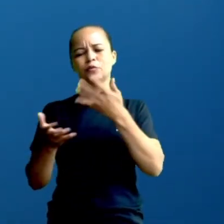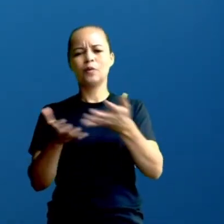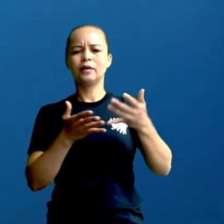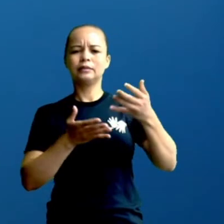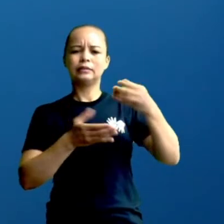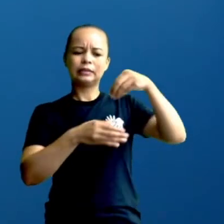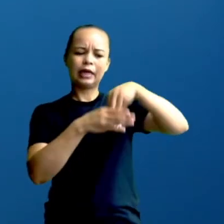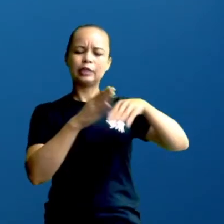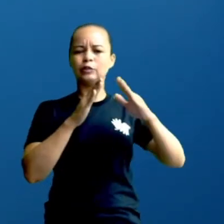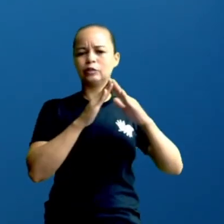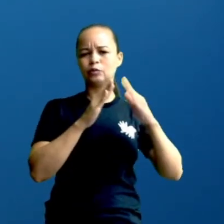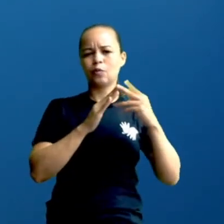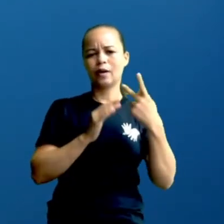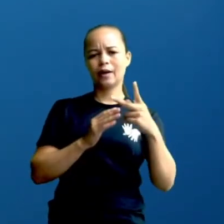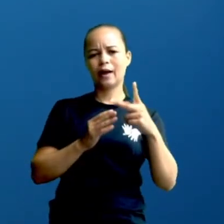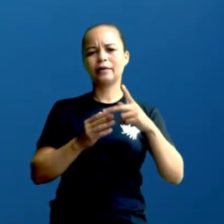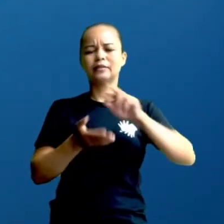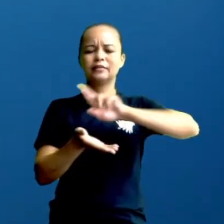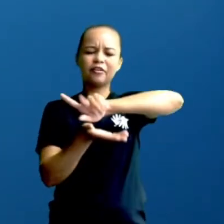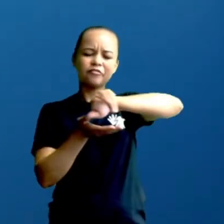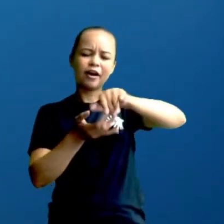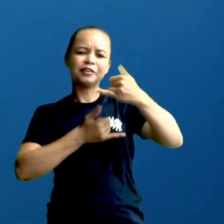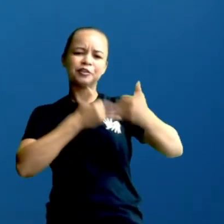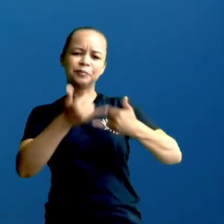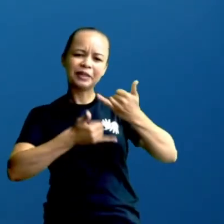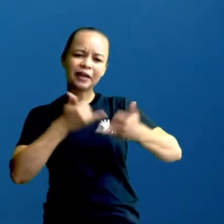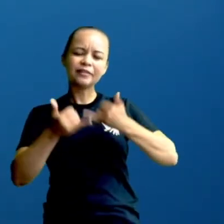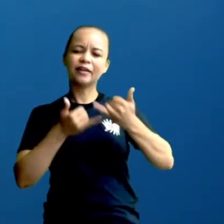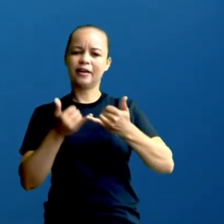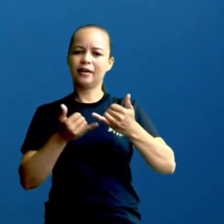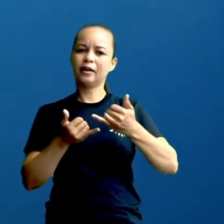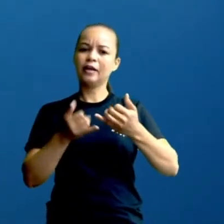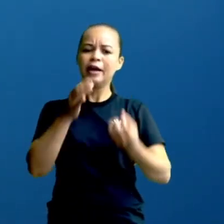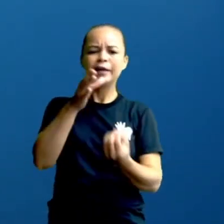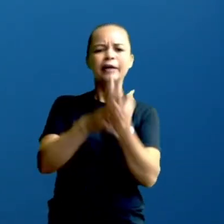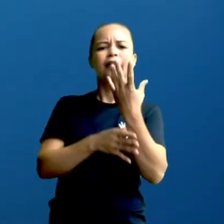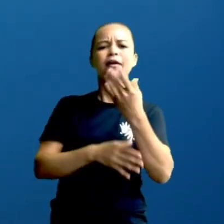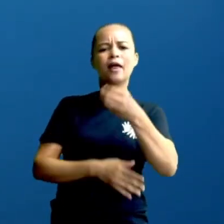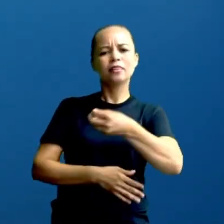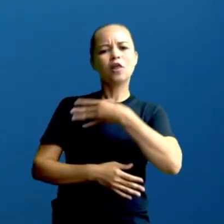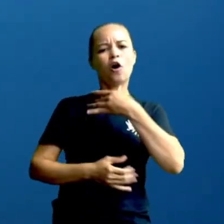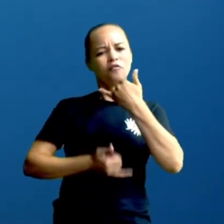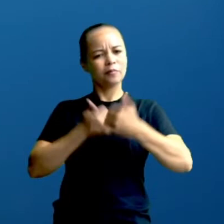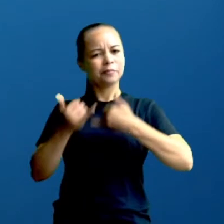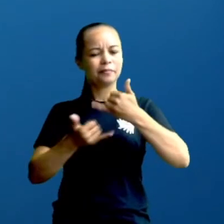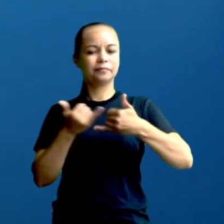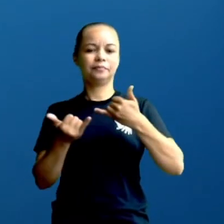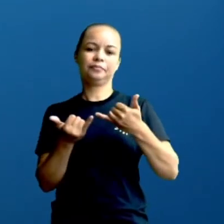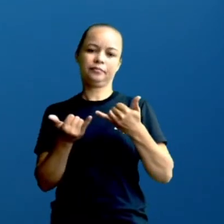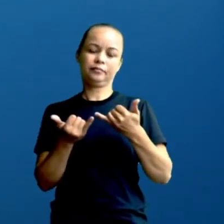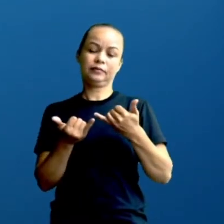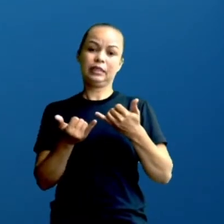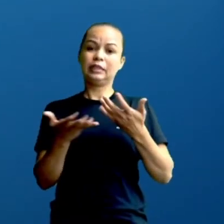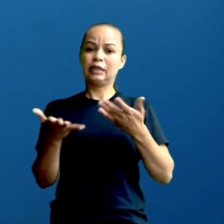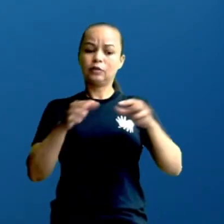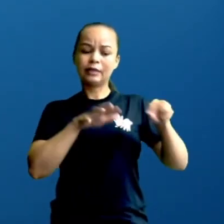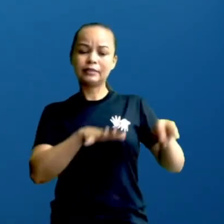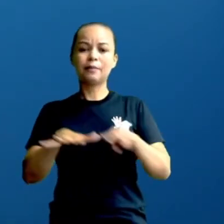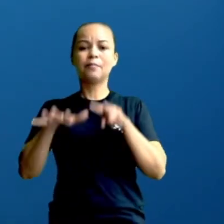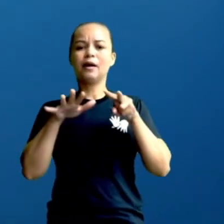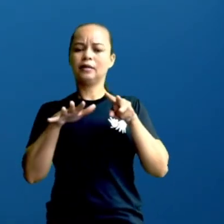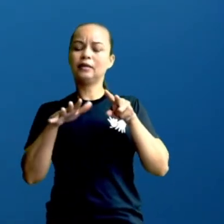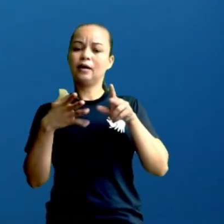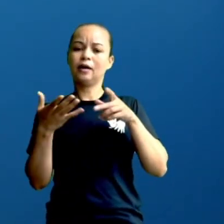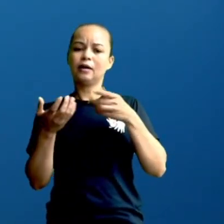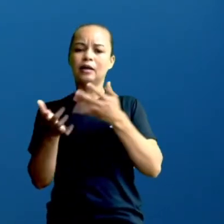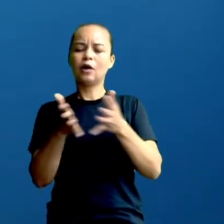dentro de casa, tem tantos jogos, que tal criar uma nova brincadeira? E por que não criar, na semana, um dia dos